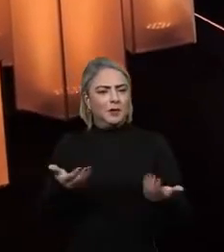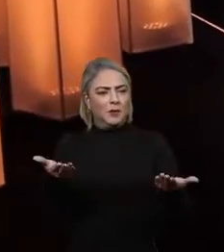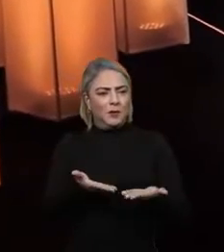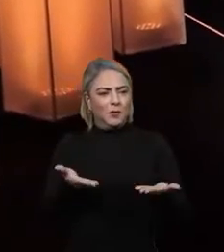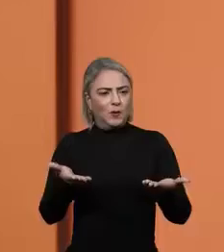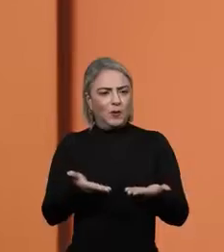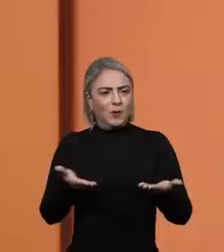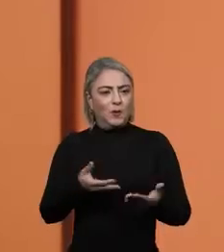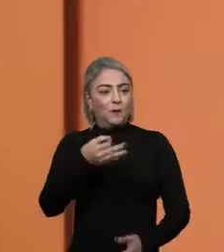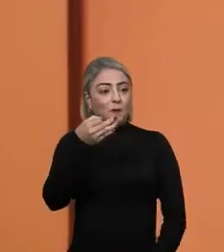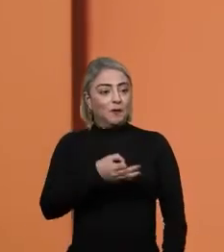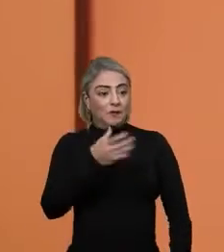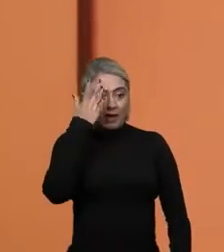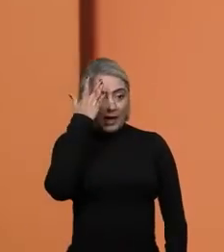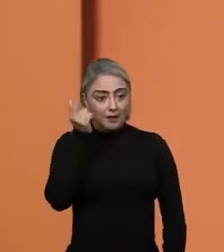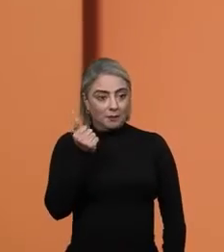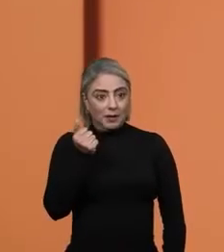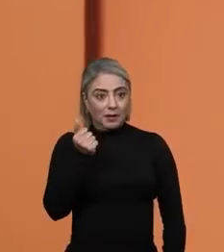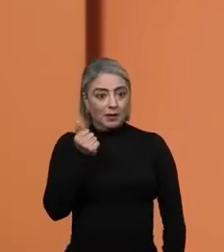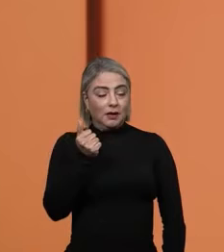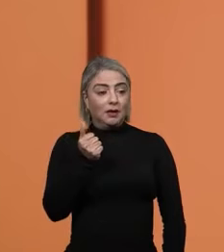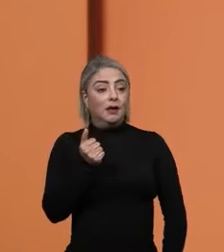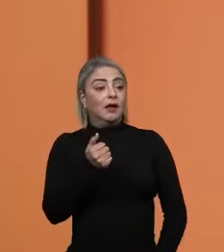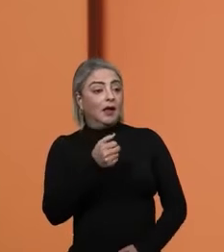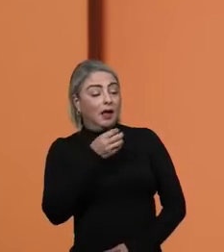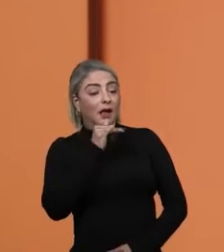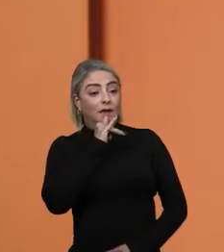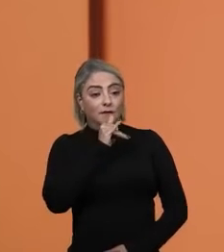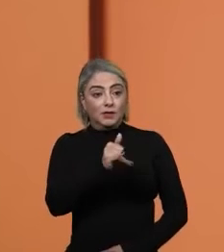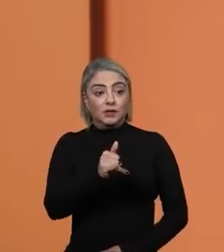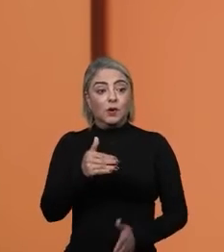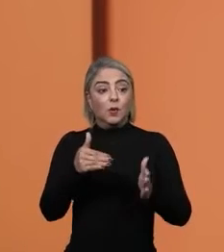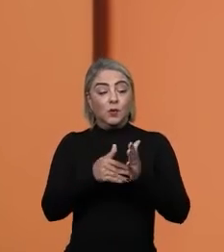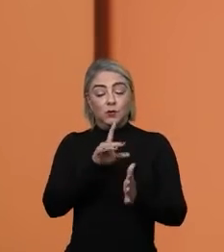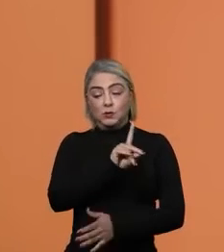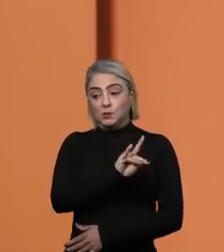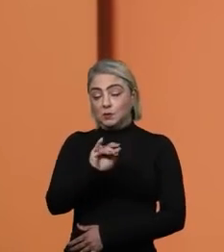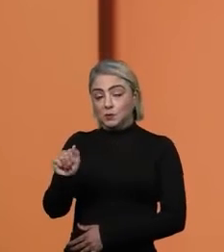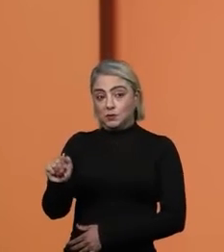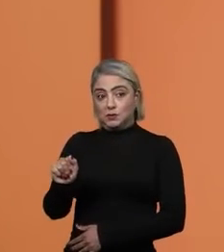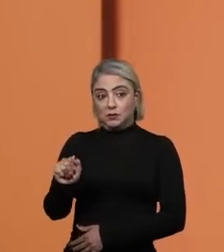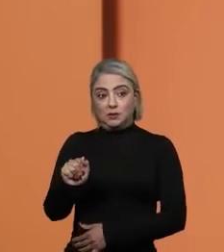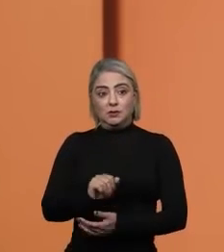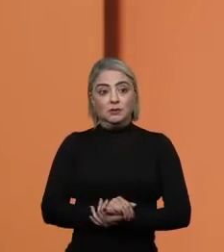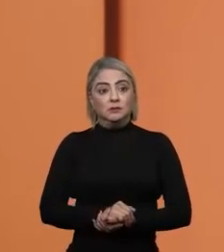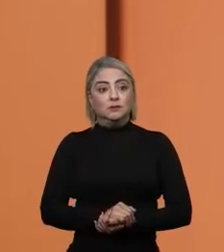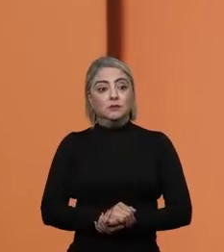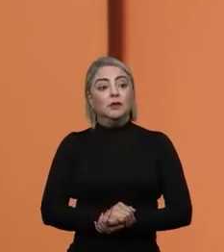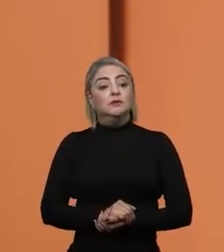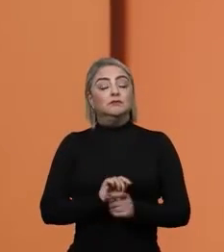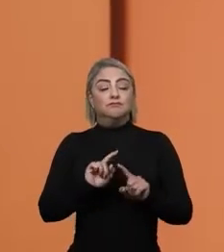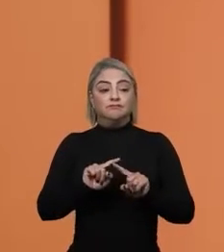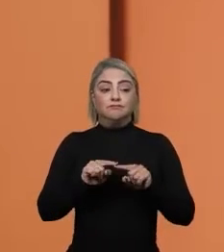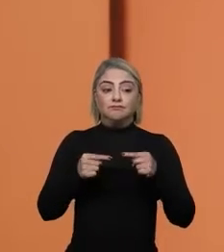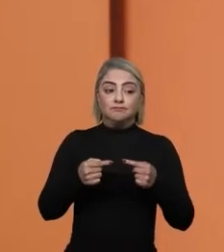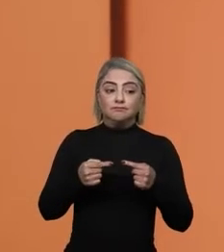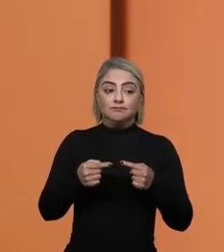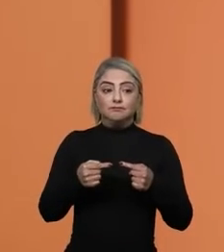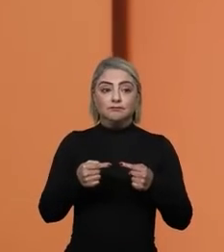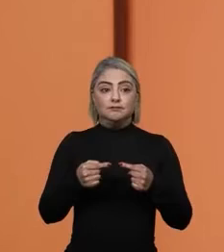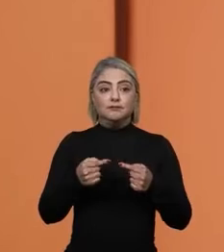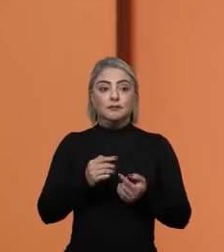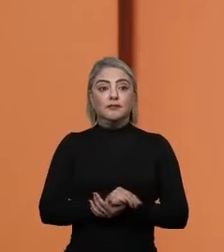Perfeito. Olha, amanhã, então, deixar aqui alguns recados. Amanhã é o último dia. E por isso, aqui o palco